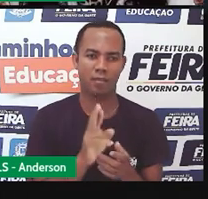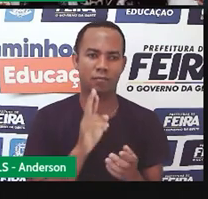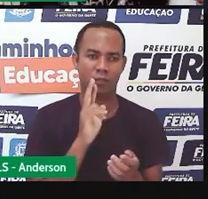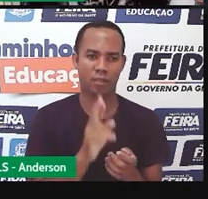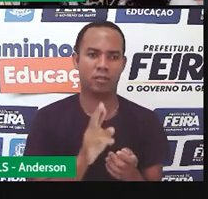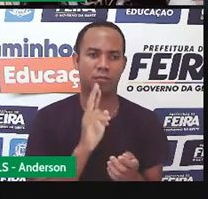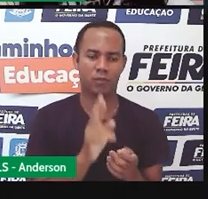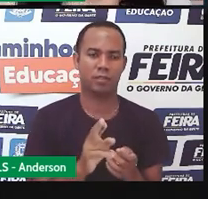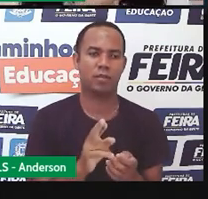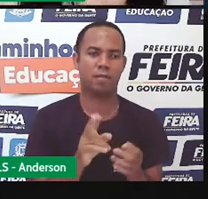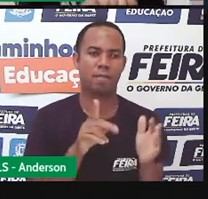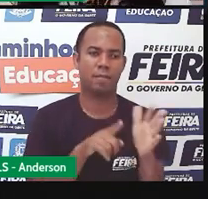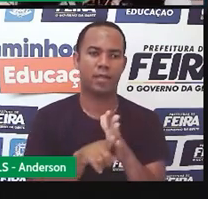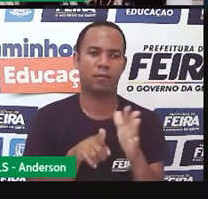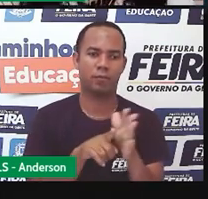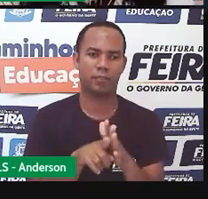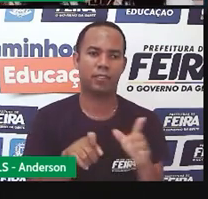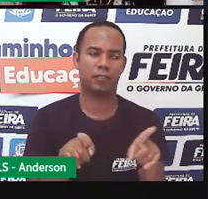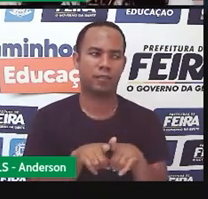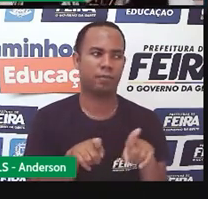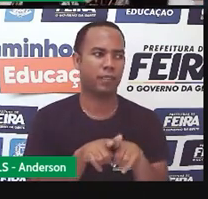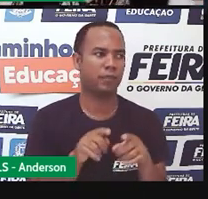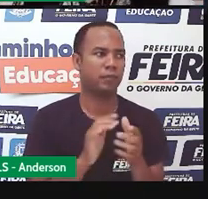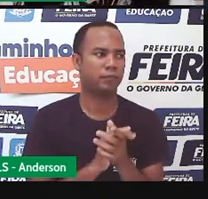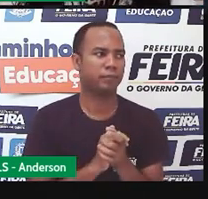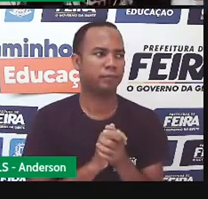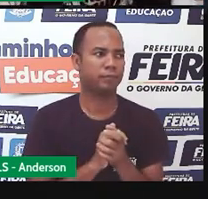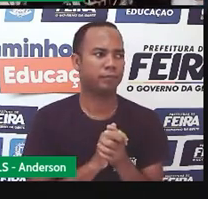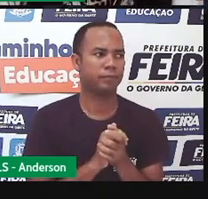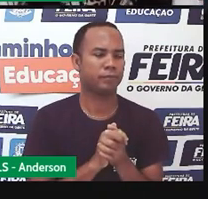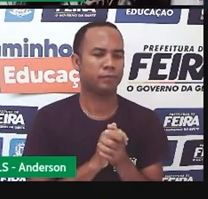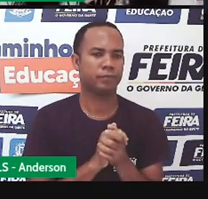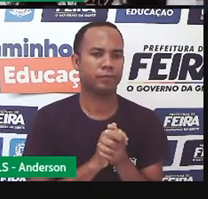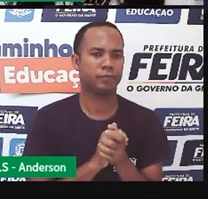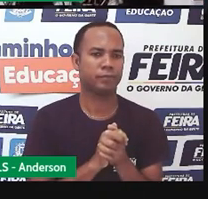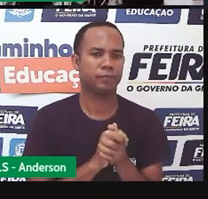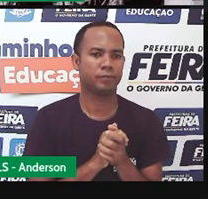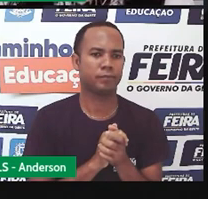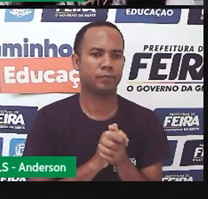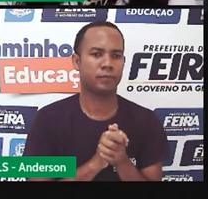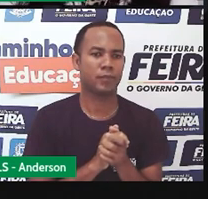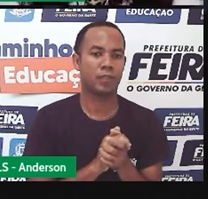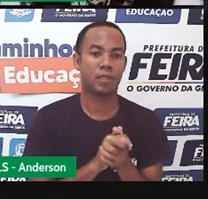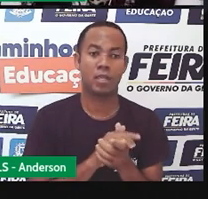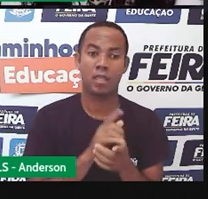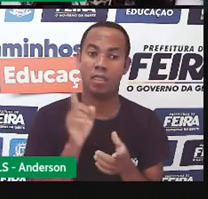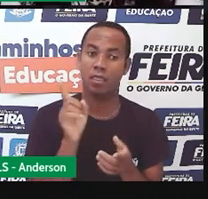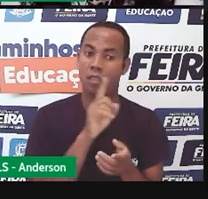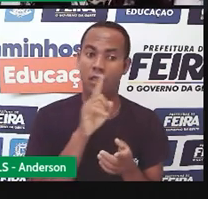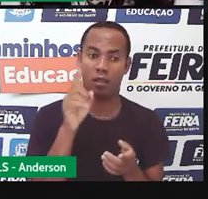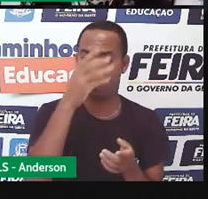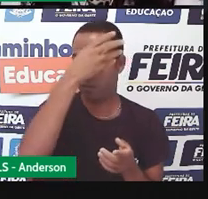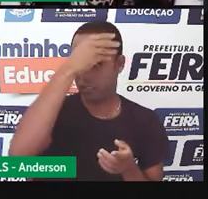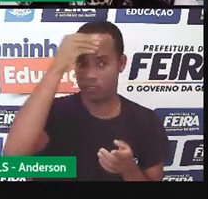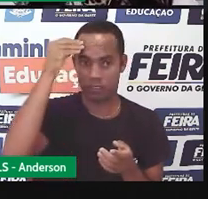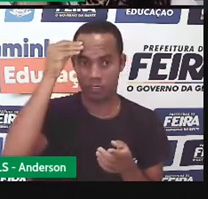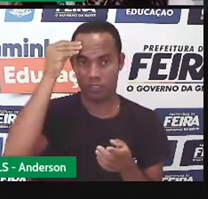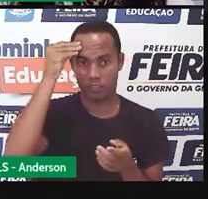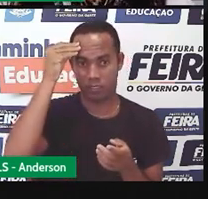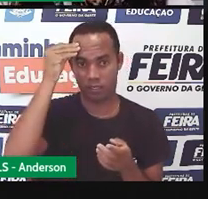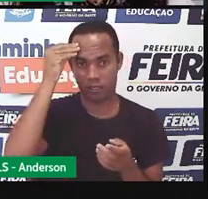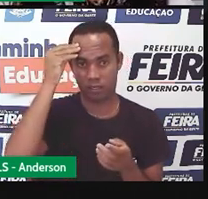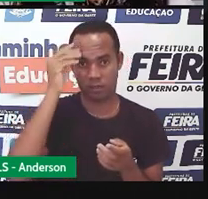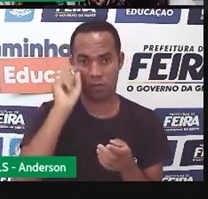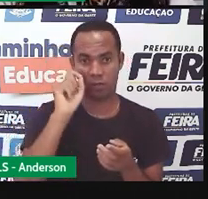perguntinhas da Lídia no corpo do seu texto. Não esqueça de seguir esses passos corretamente.